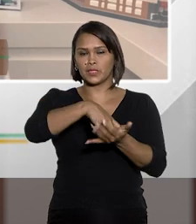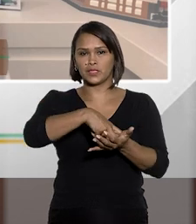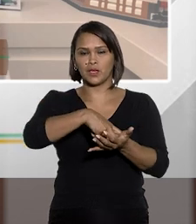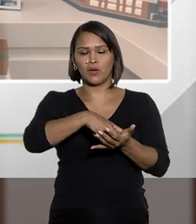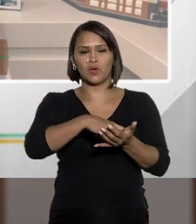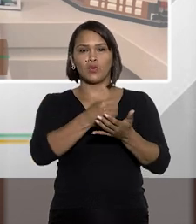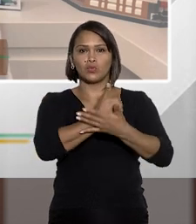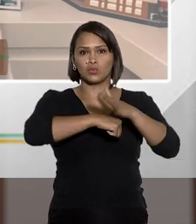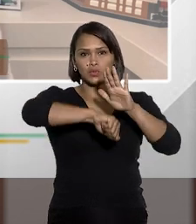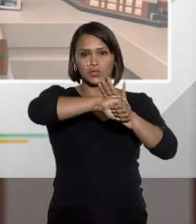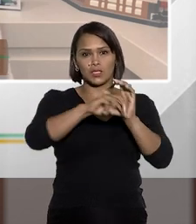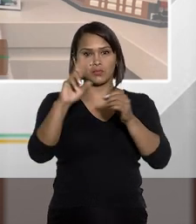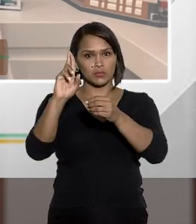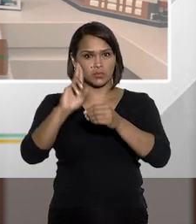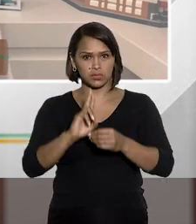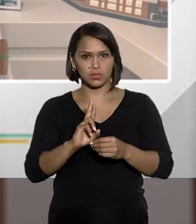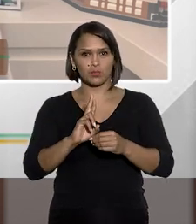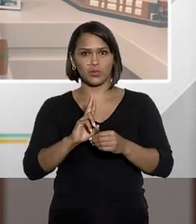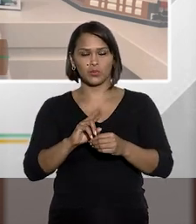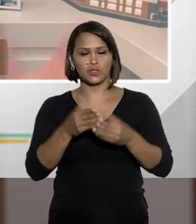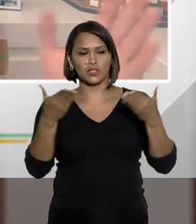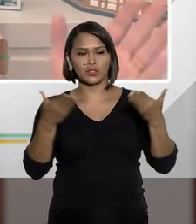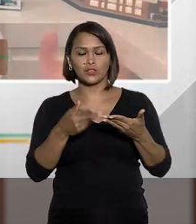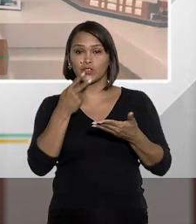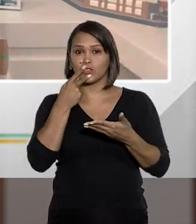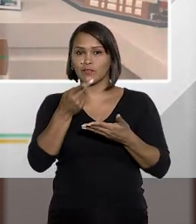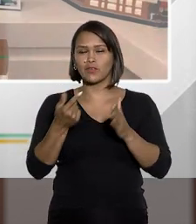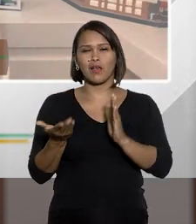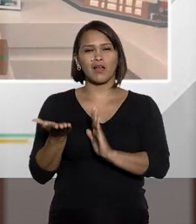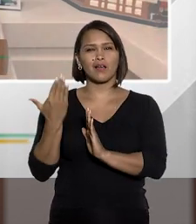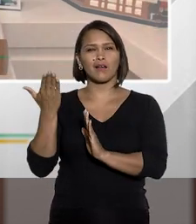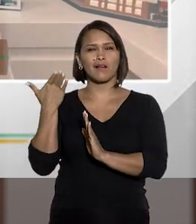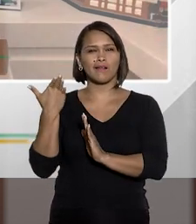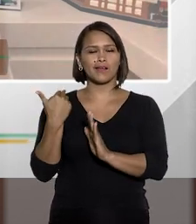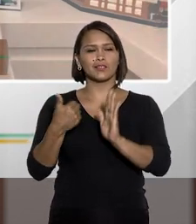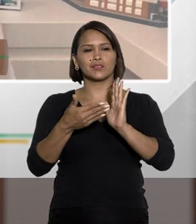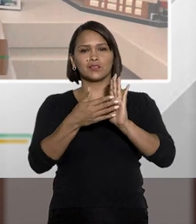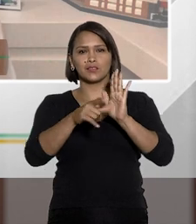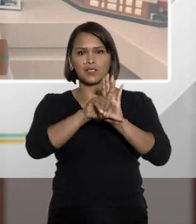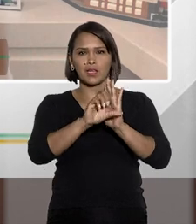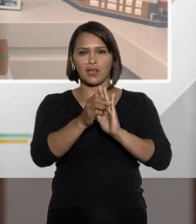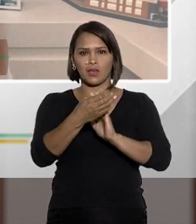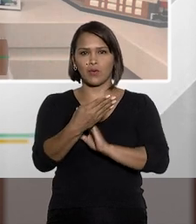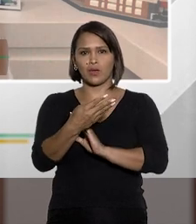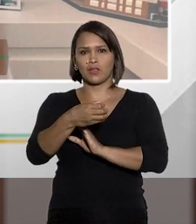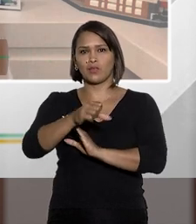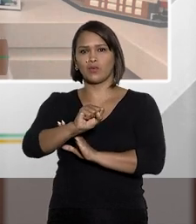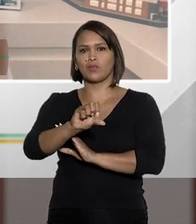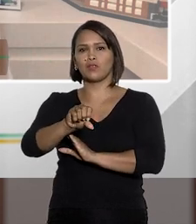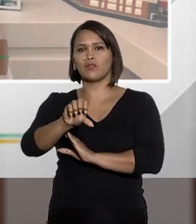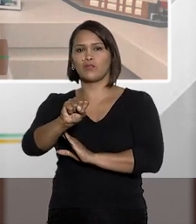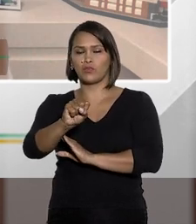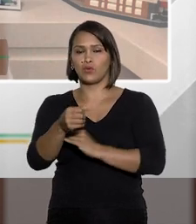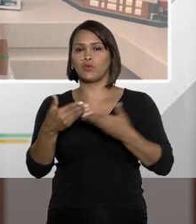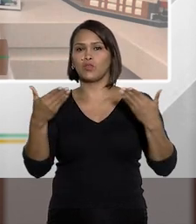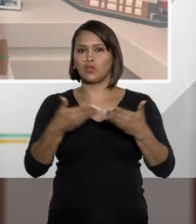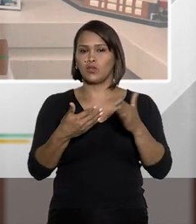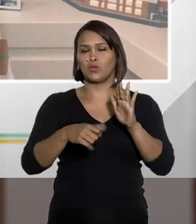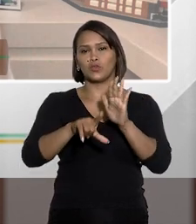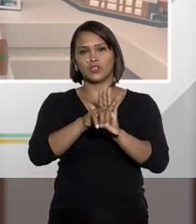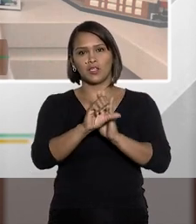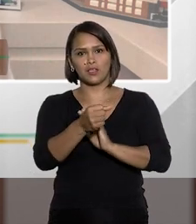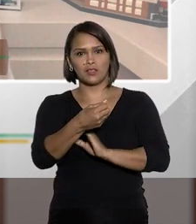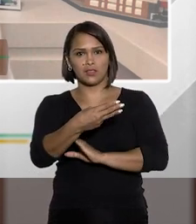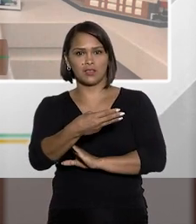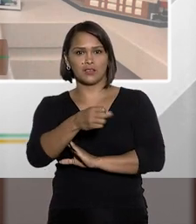penal. Os crimes de abuso de autoridade, a gente já falou antigamente na revogada lei 4898 e